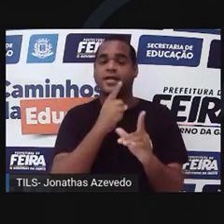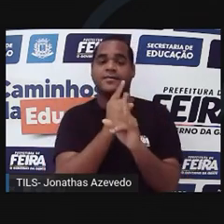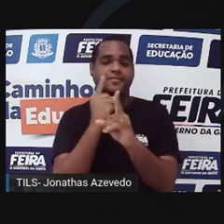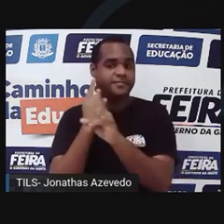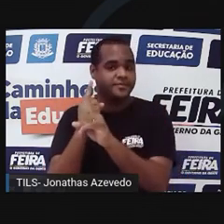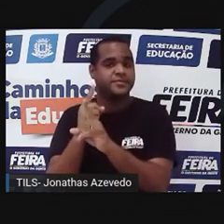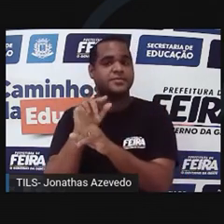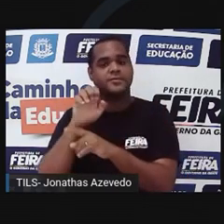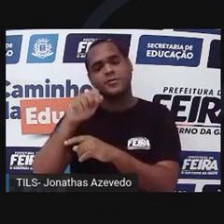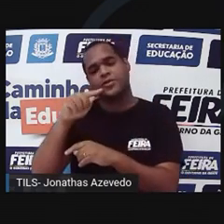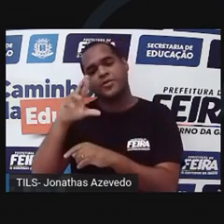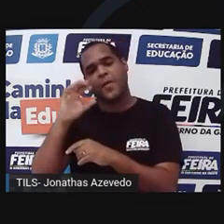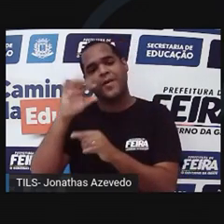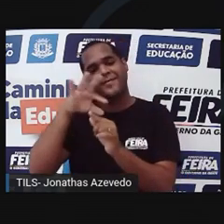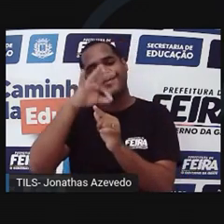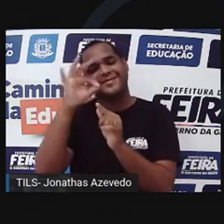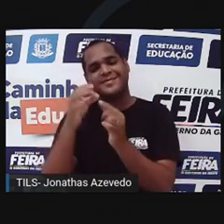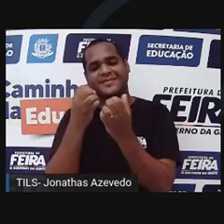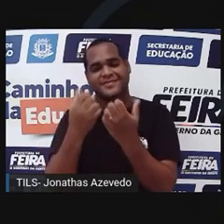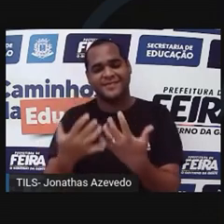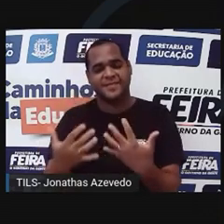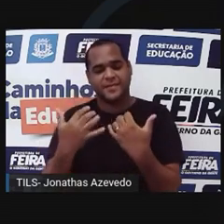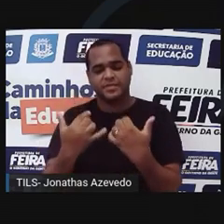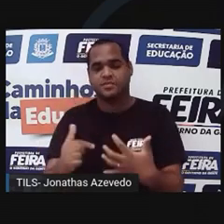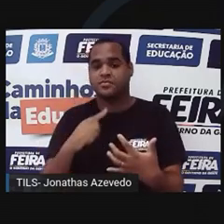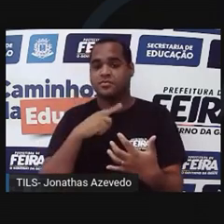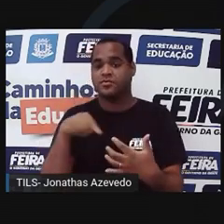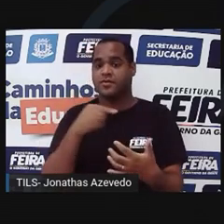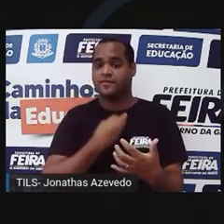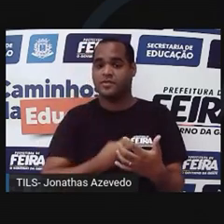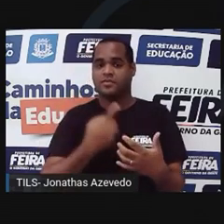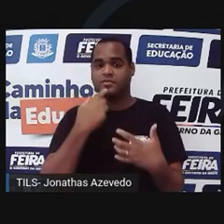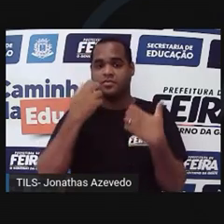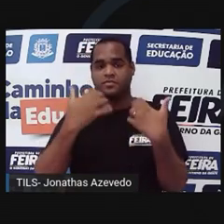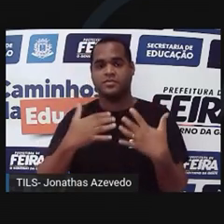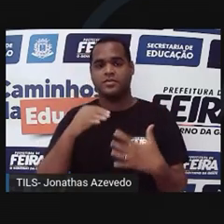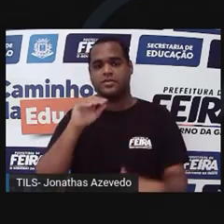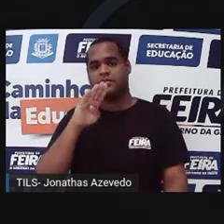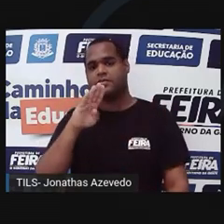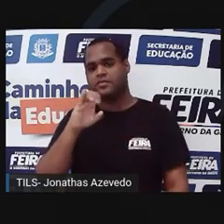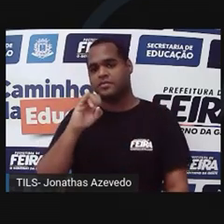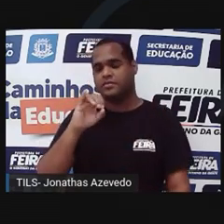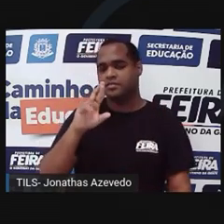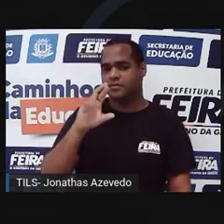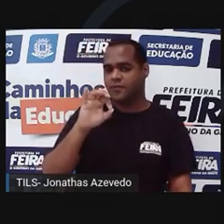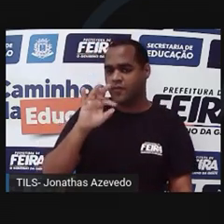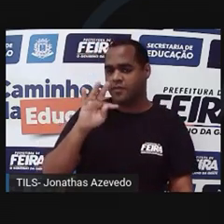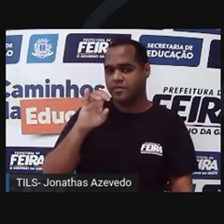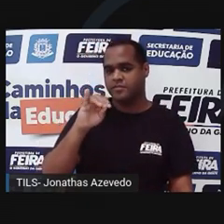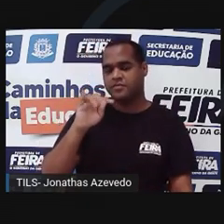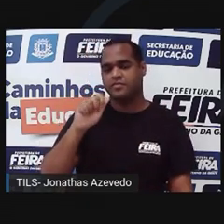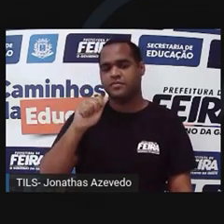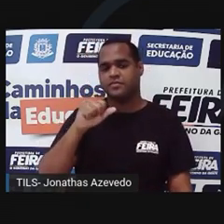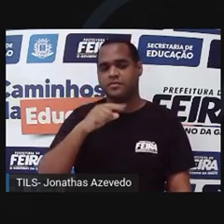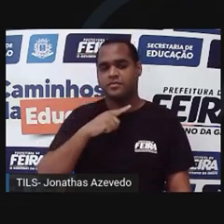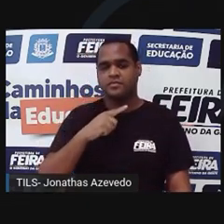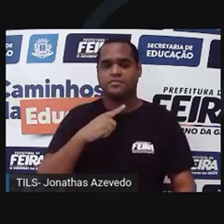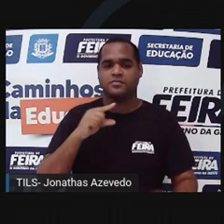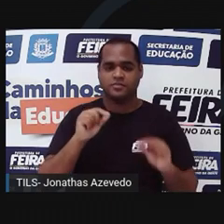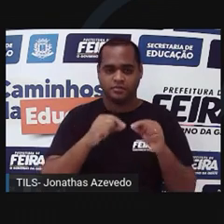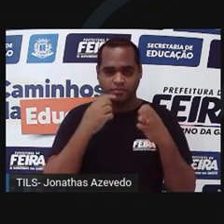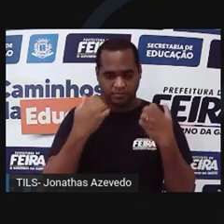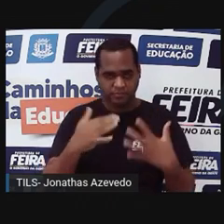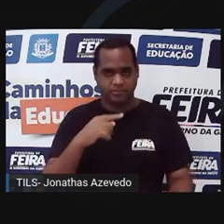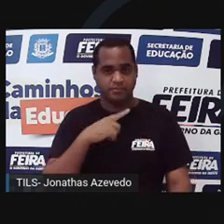esporófito em cima do gametófito feminino. Nós dizemos então que nas briófitas, o gametófito é a fase duradoura.